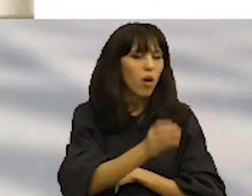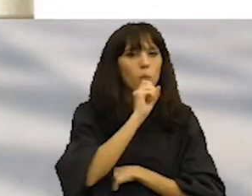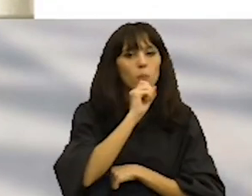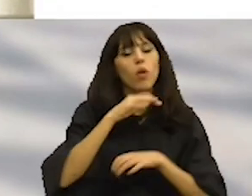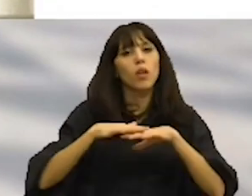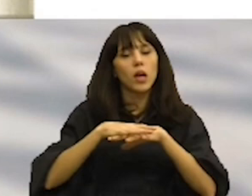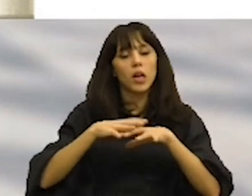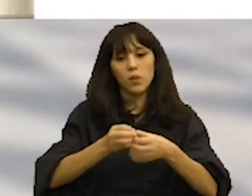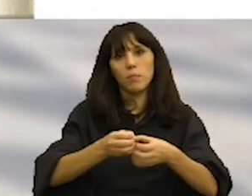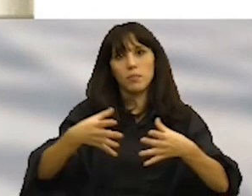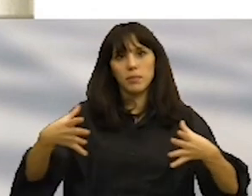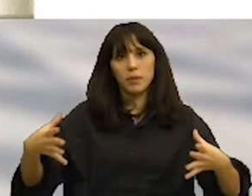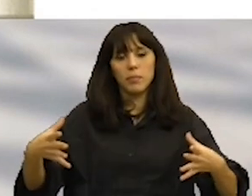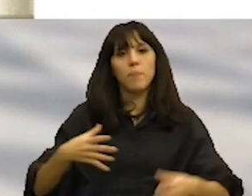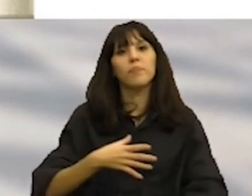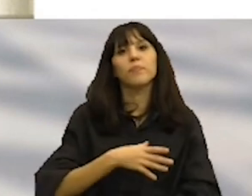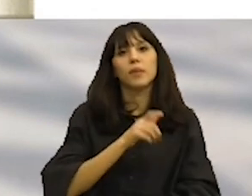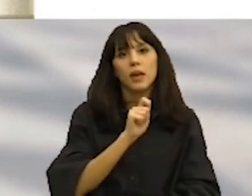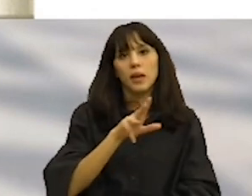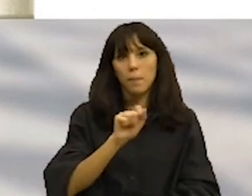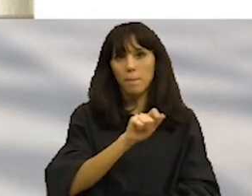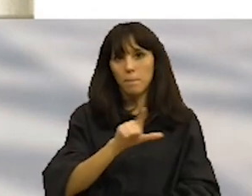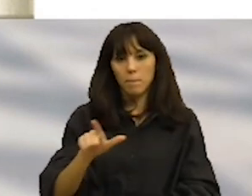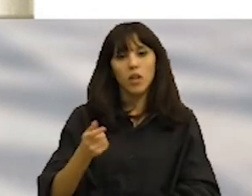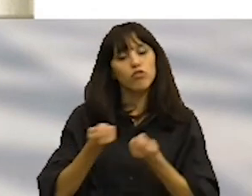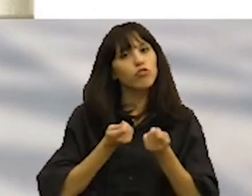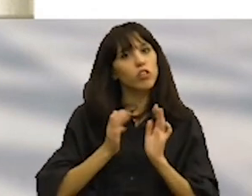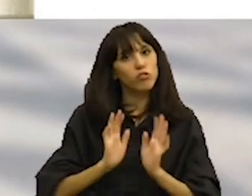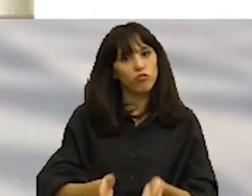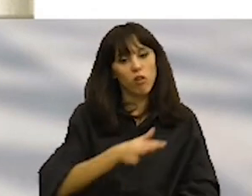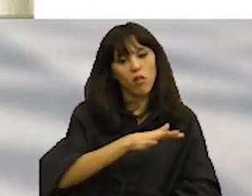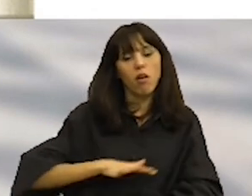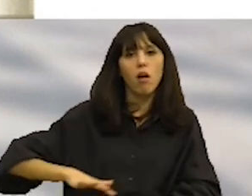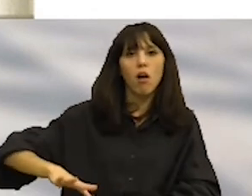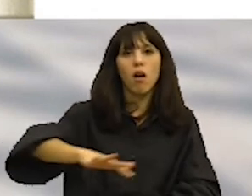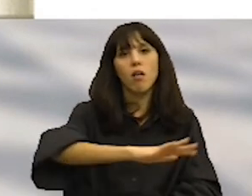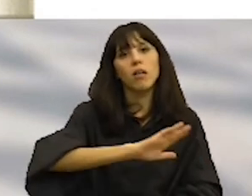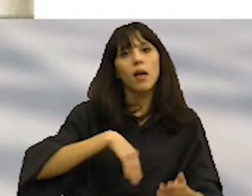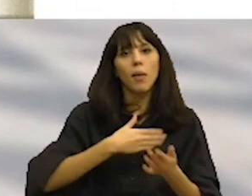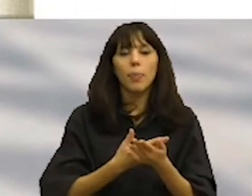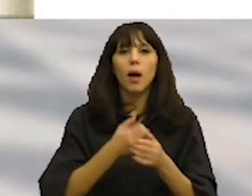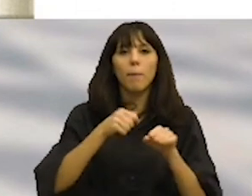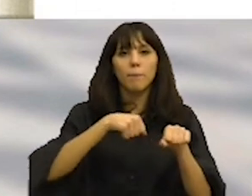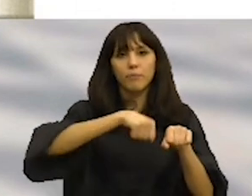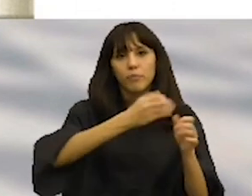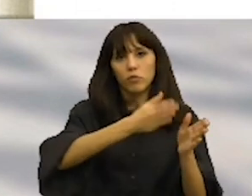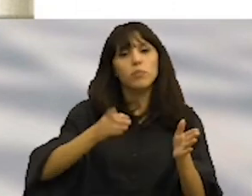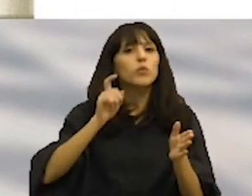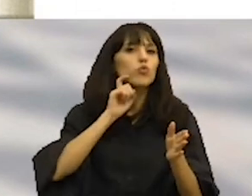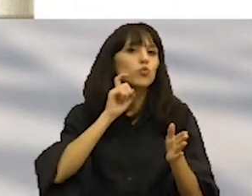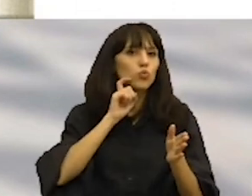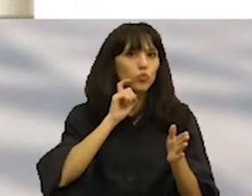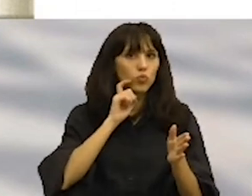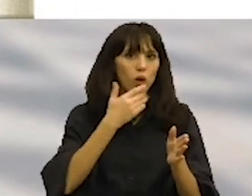expandir a rede que a MEL já gere a toda a cidade, alargando o estacionamento seguro para o maior número de cidadãos em